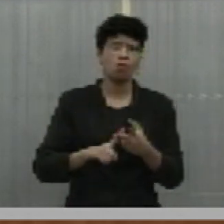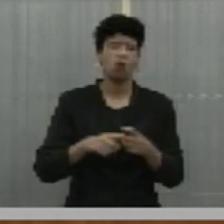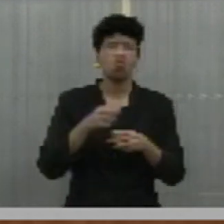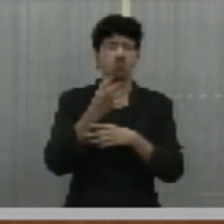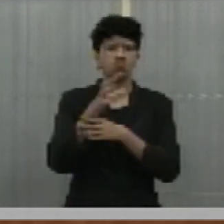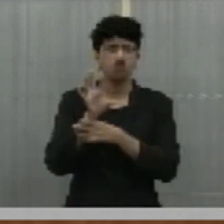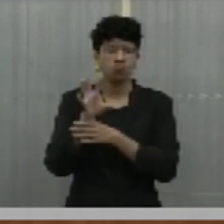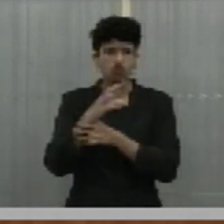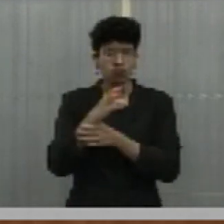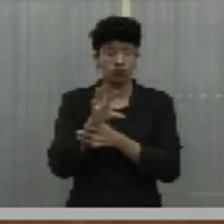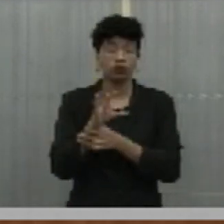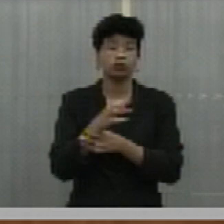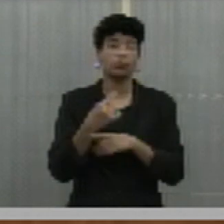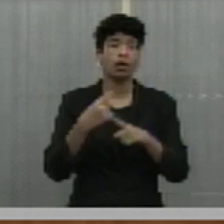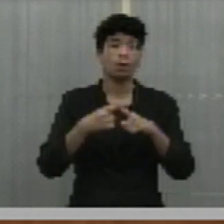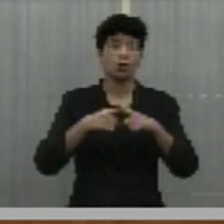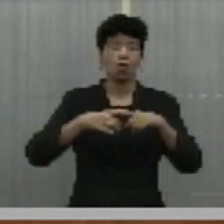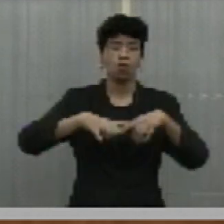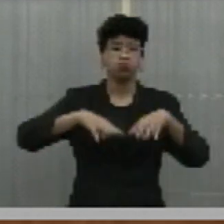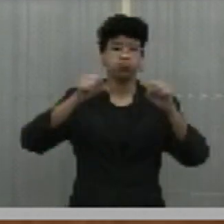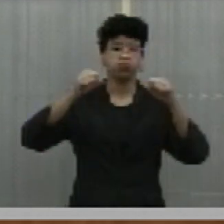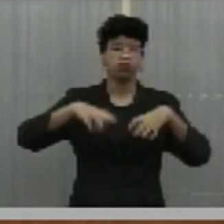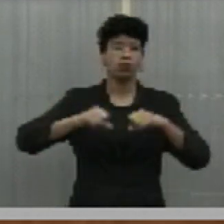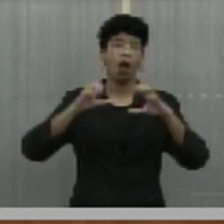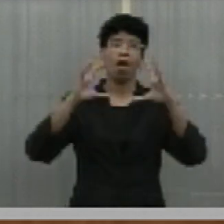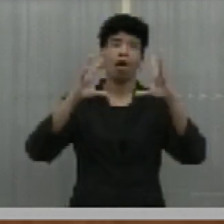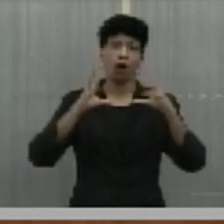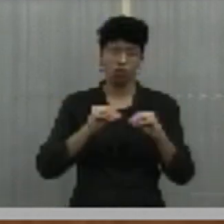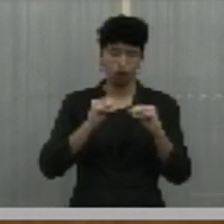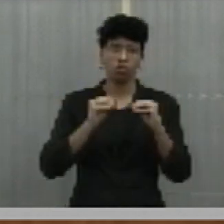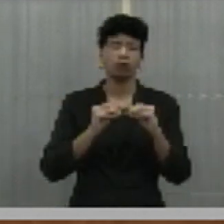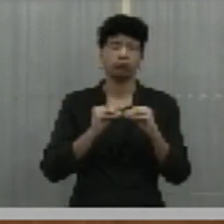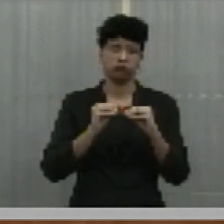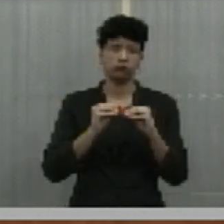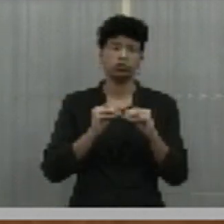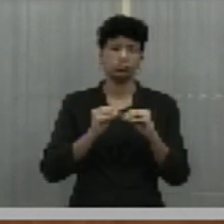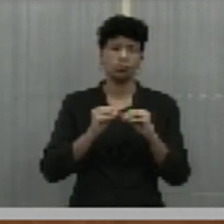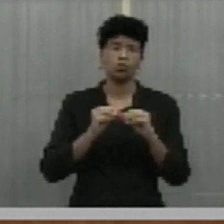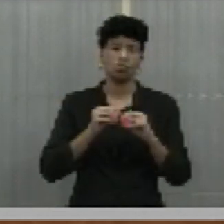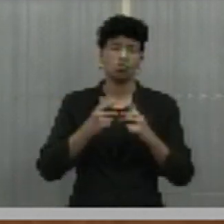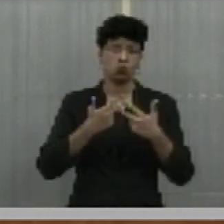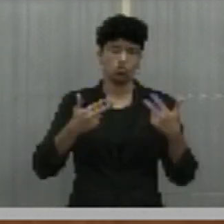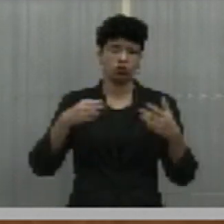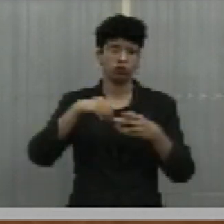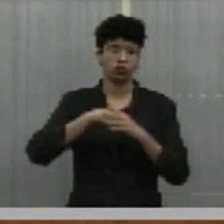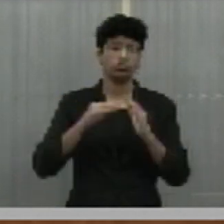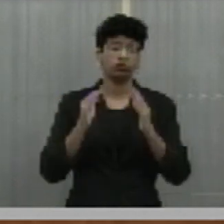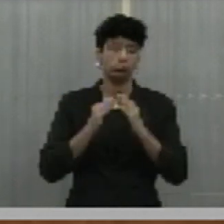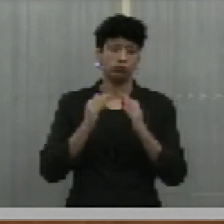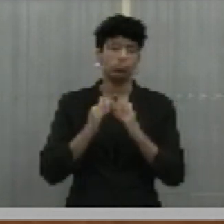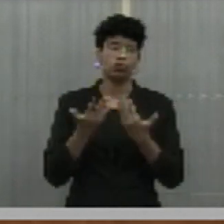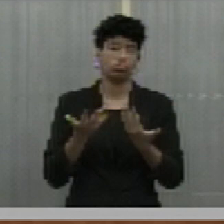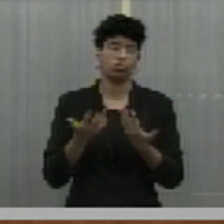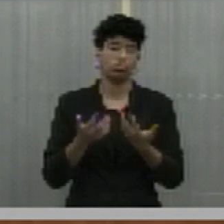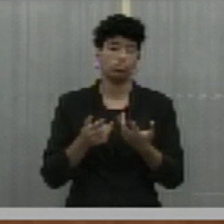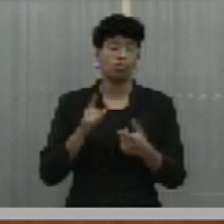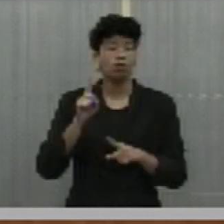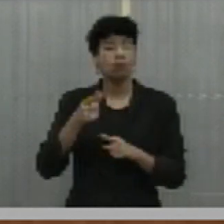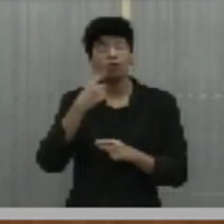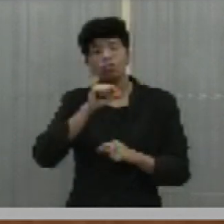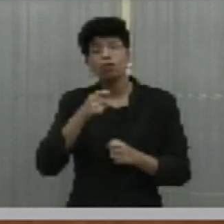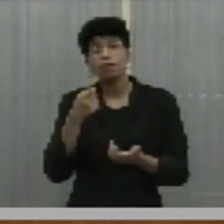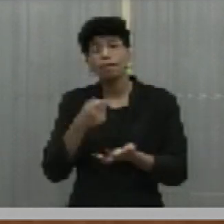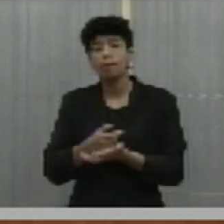ventiladores, porque a oscilação queima esses eletrodomésticos e causa prejuízo aos mais pobres.